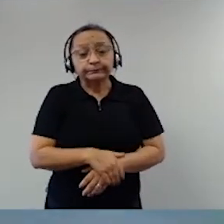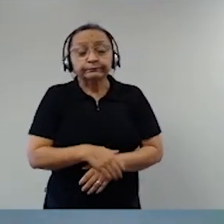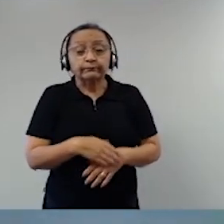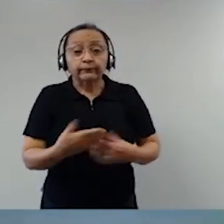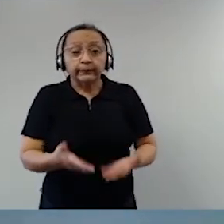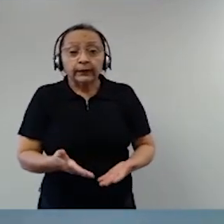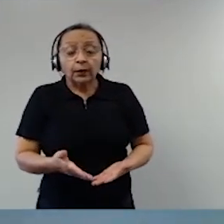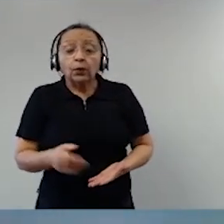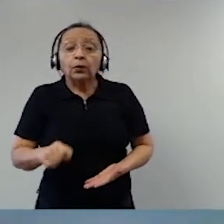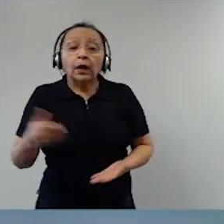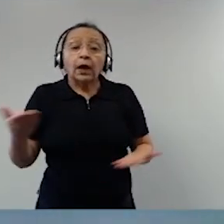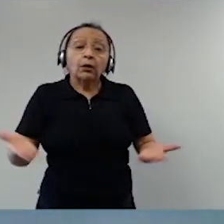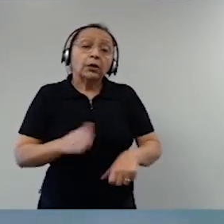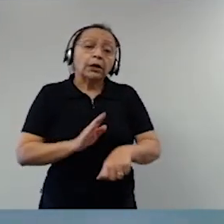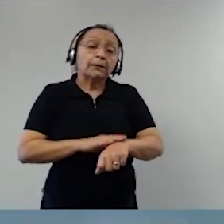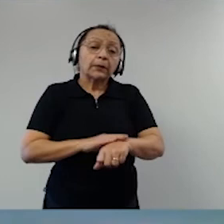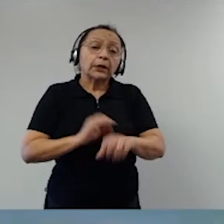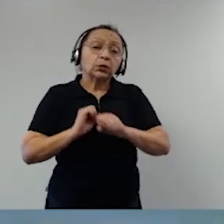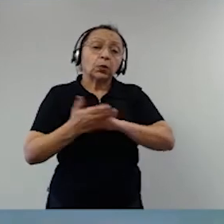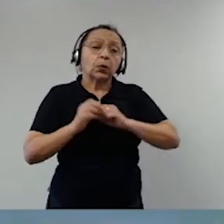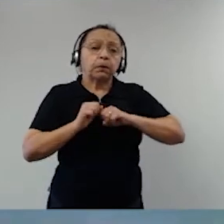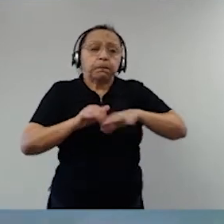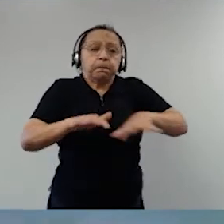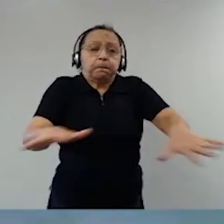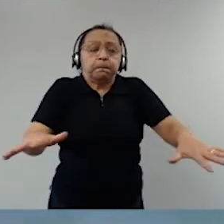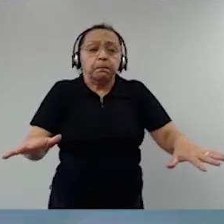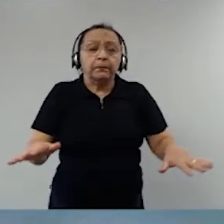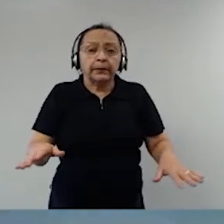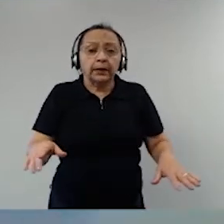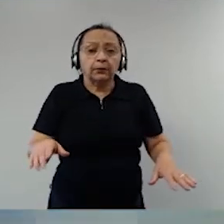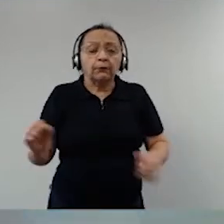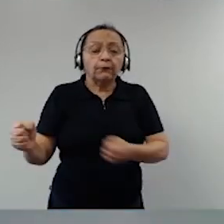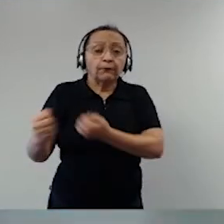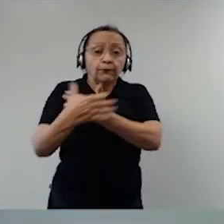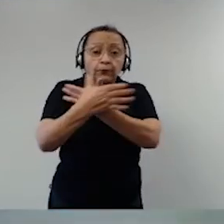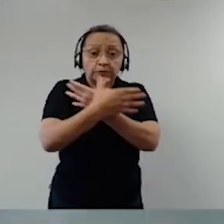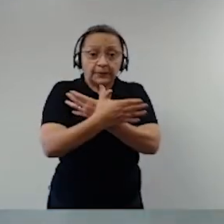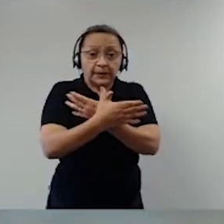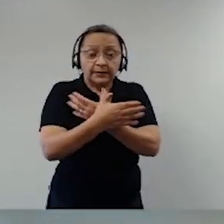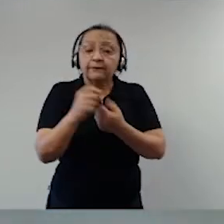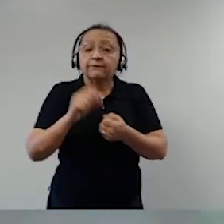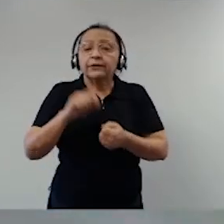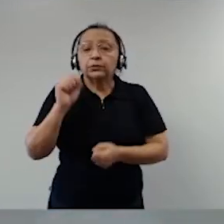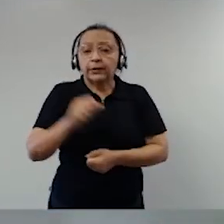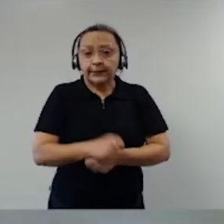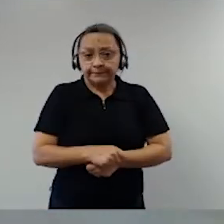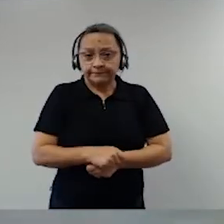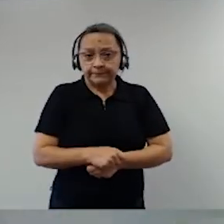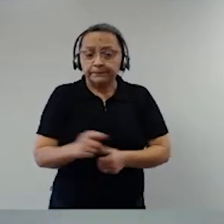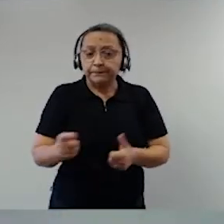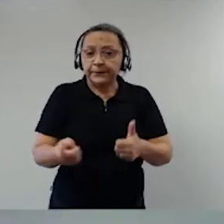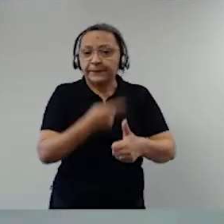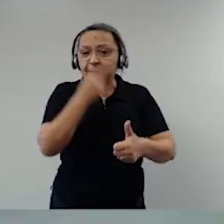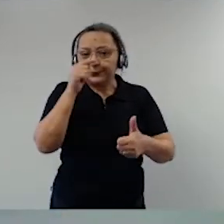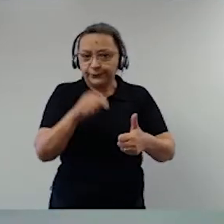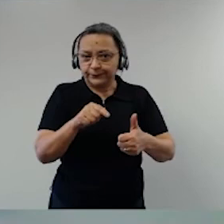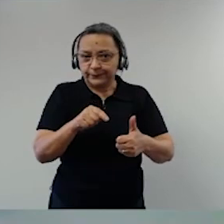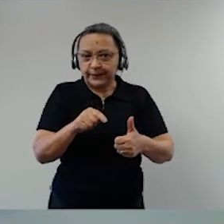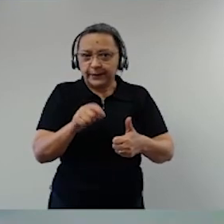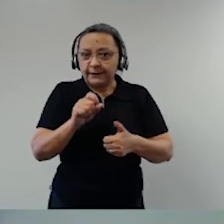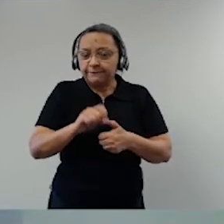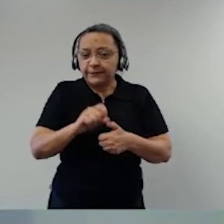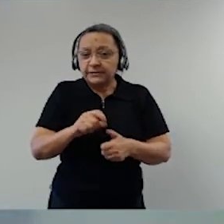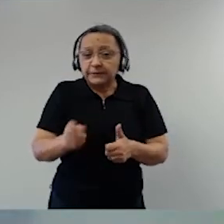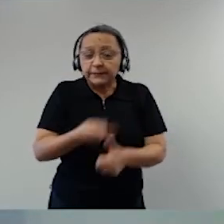o que ela fez no coronavírus? Em primeiro lugar, sobre todos esses conflitos, nós tivemos um